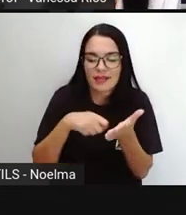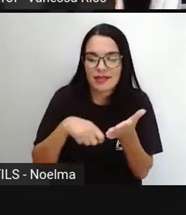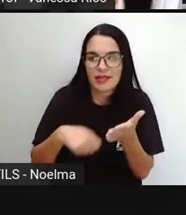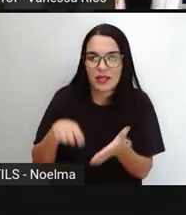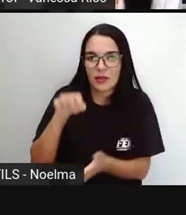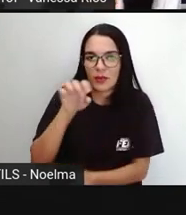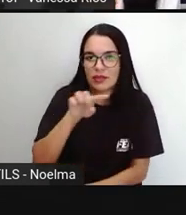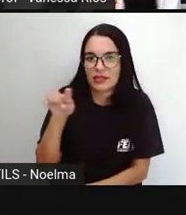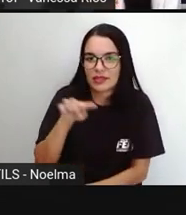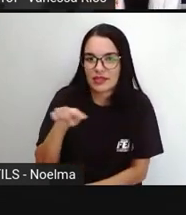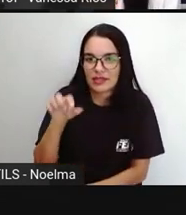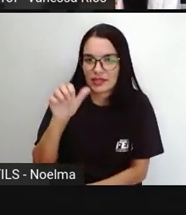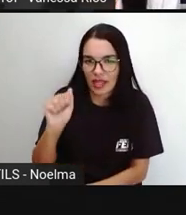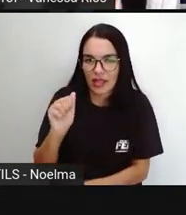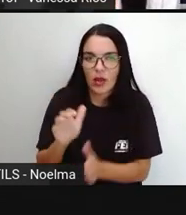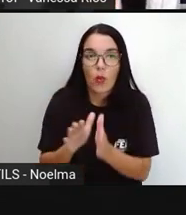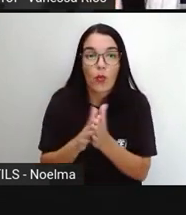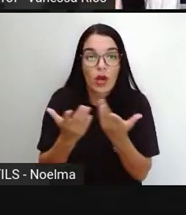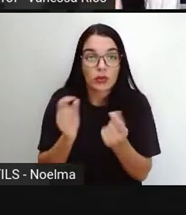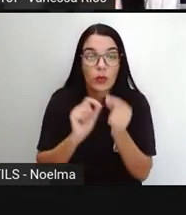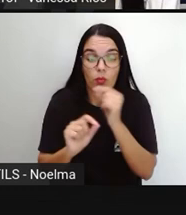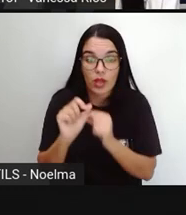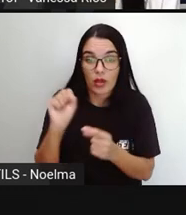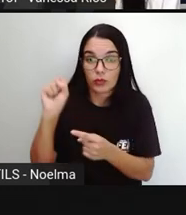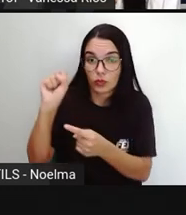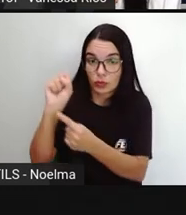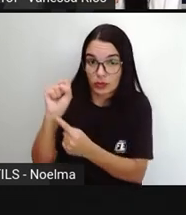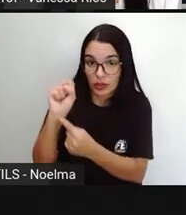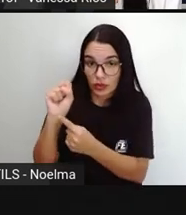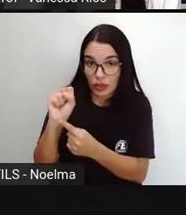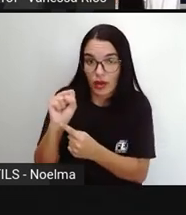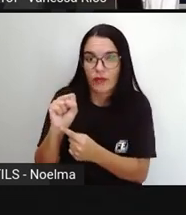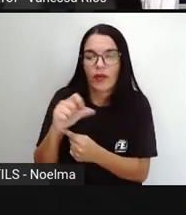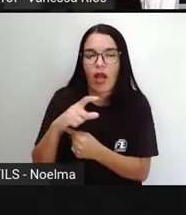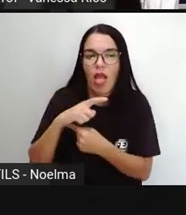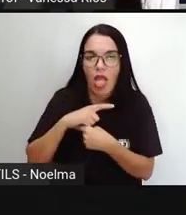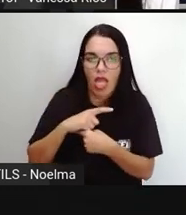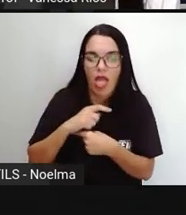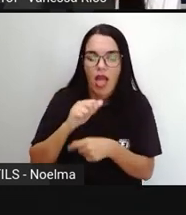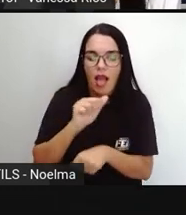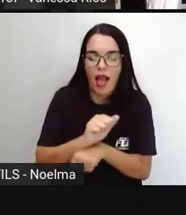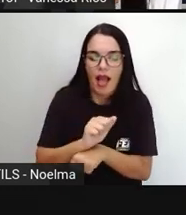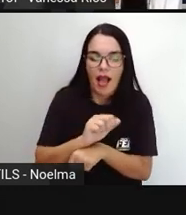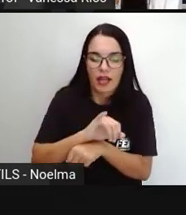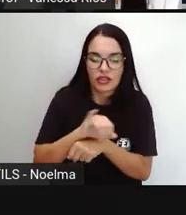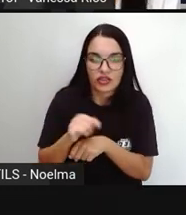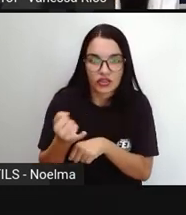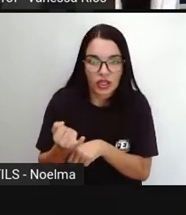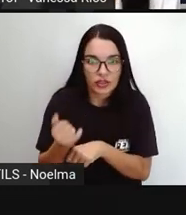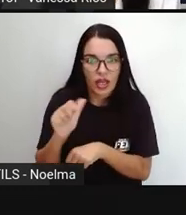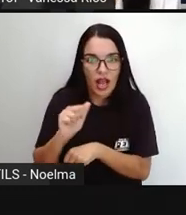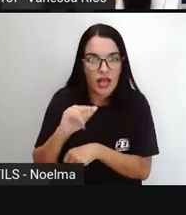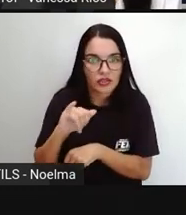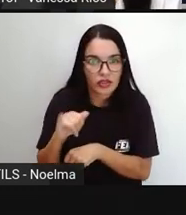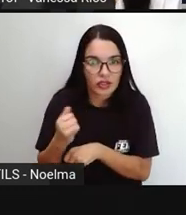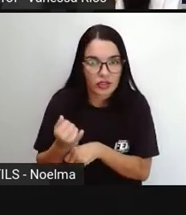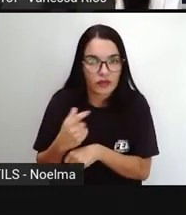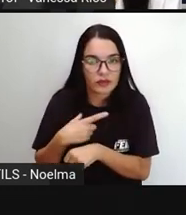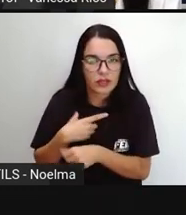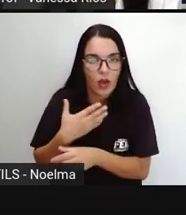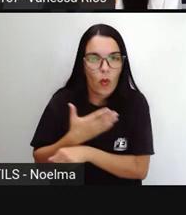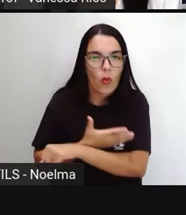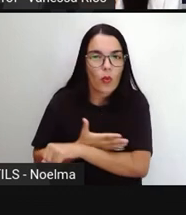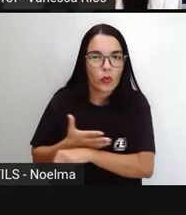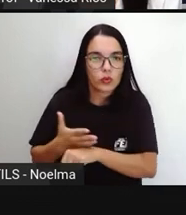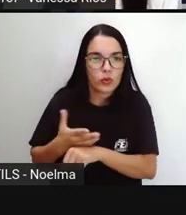z. Quando um substantivo é formado de um adjetivo. Então neste caso, este